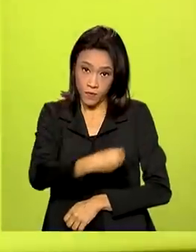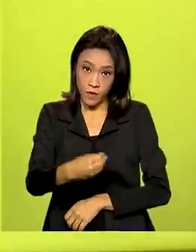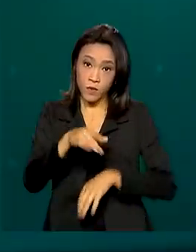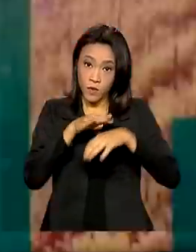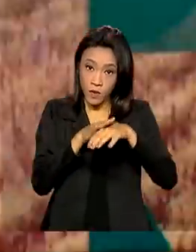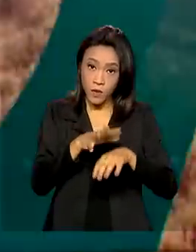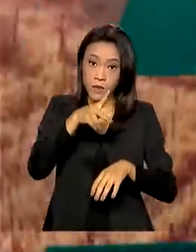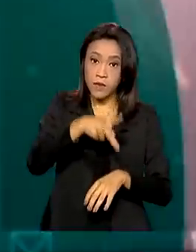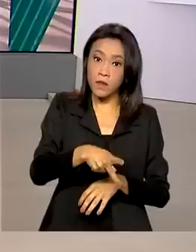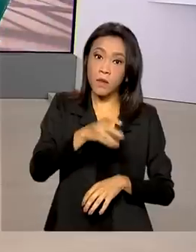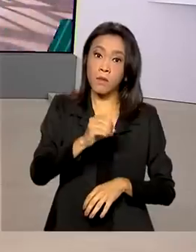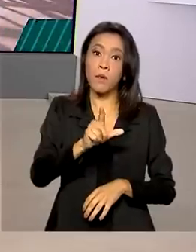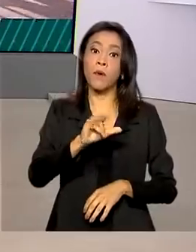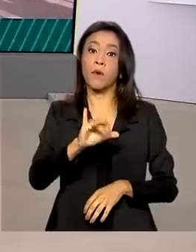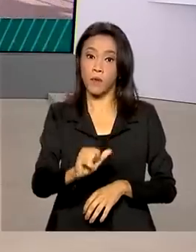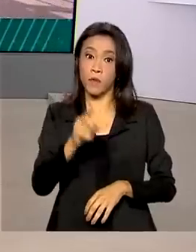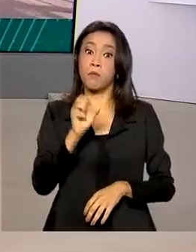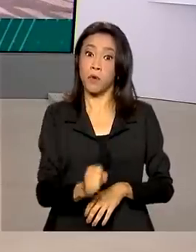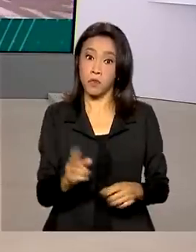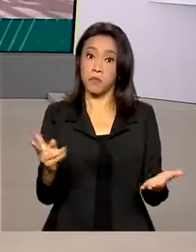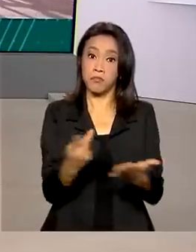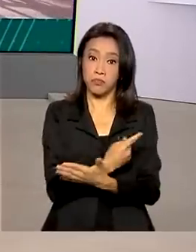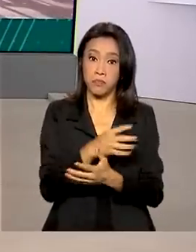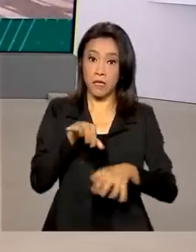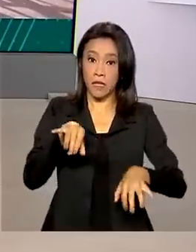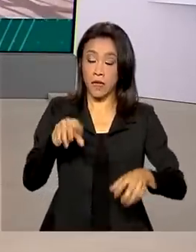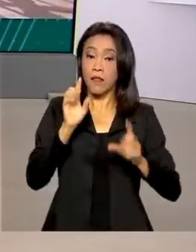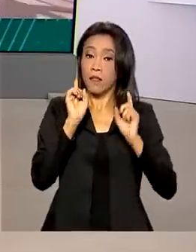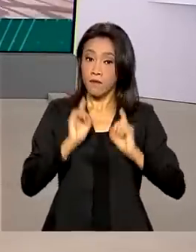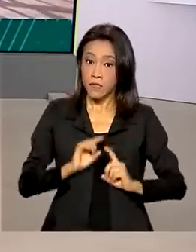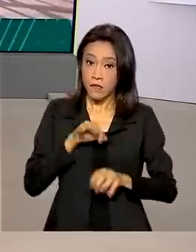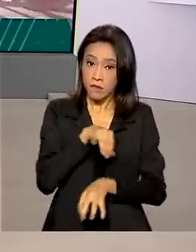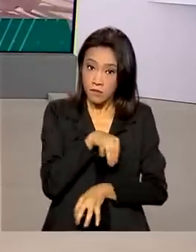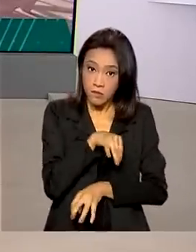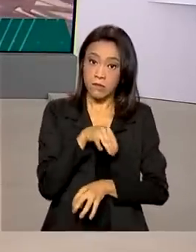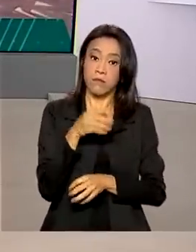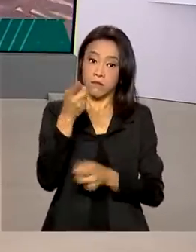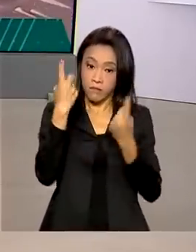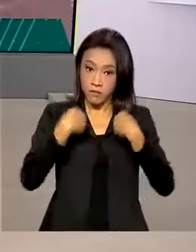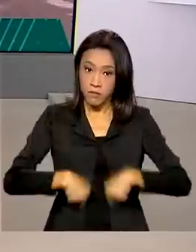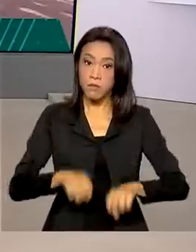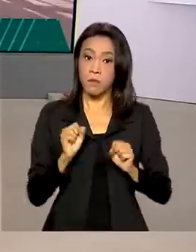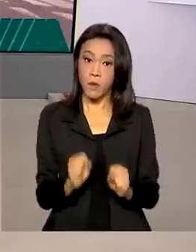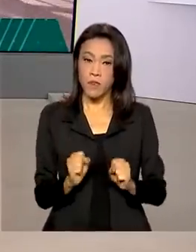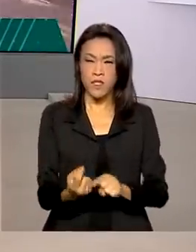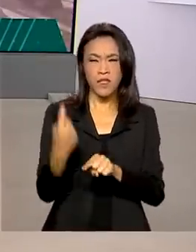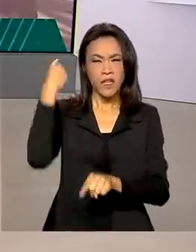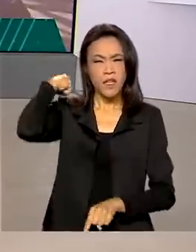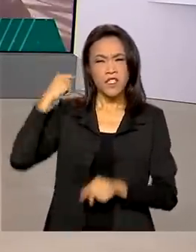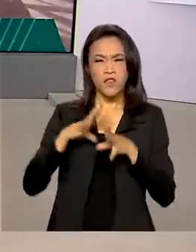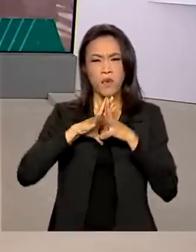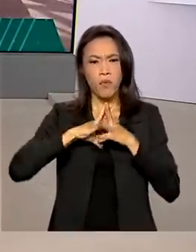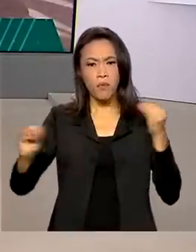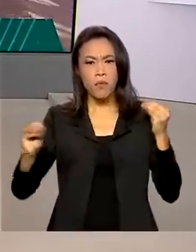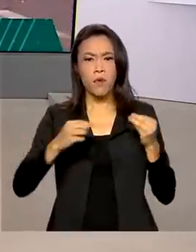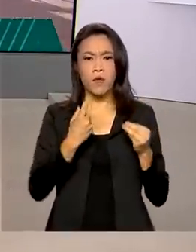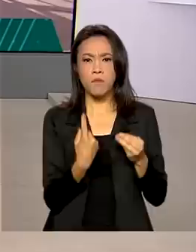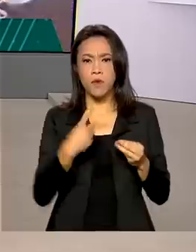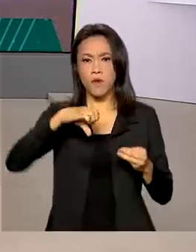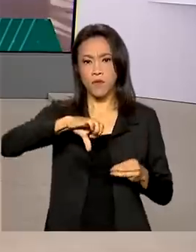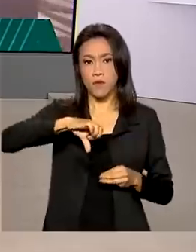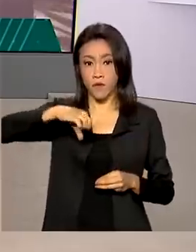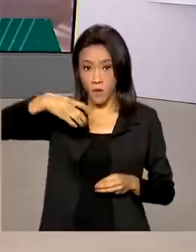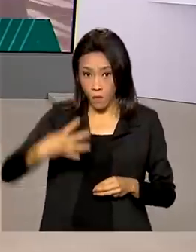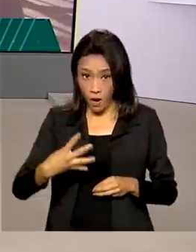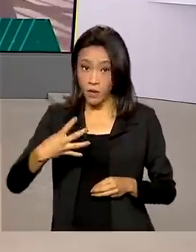paralisia infantil. Mesmo erradicada no Brasil desde 1994, o retorno da doença preocupa. Até